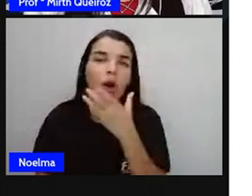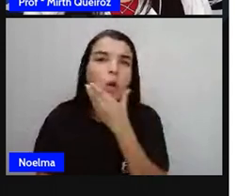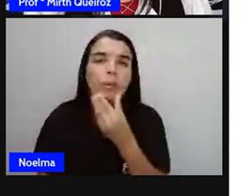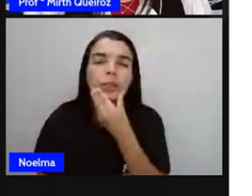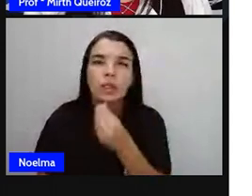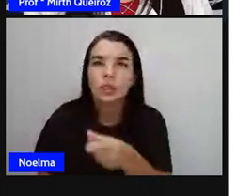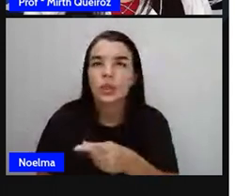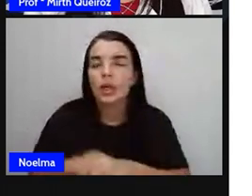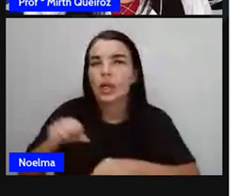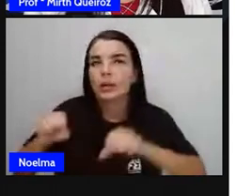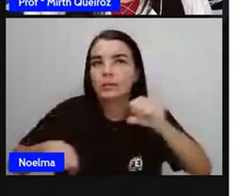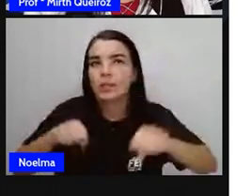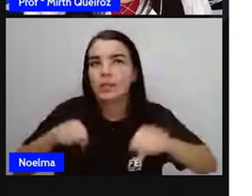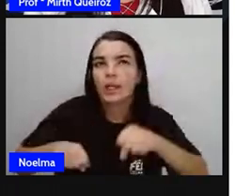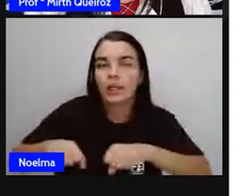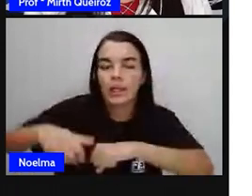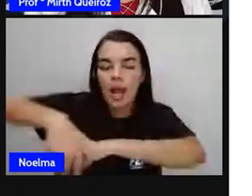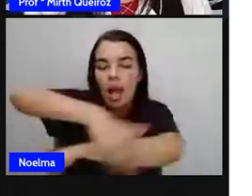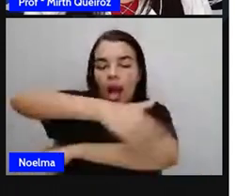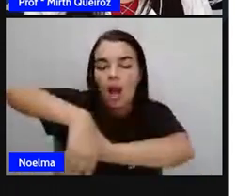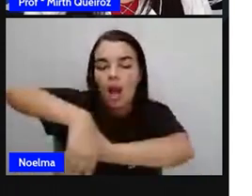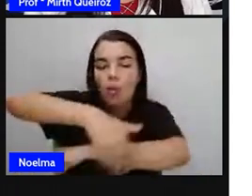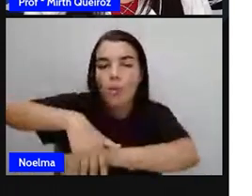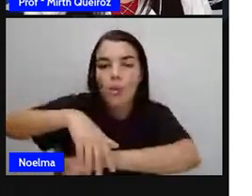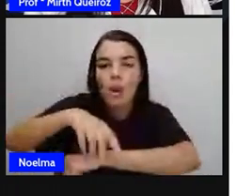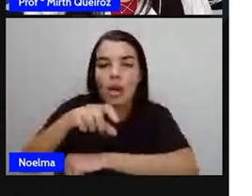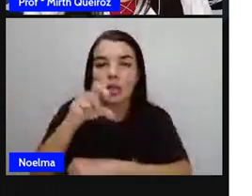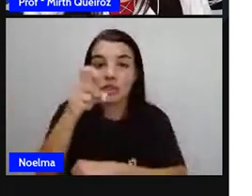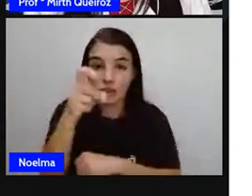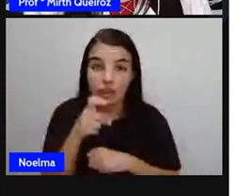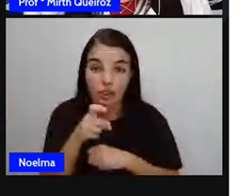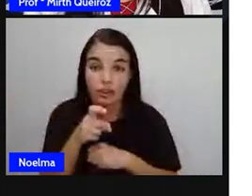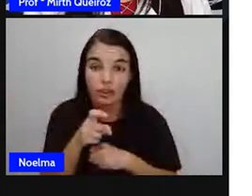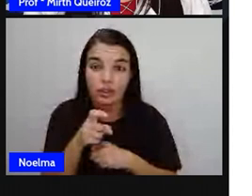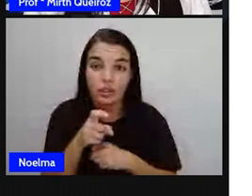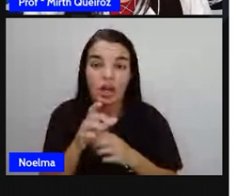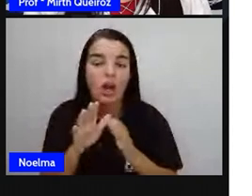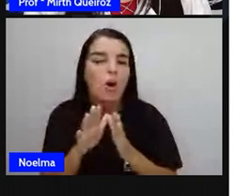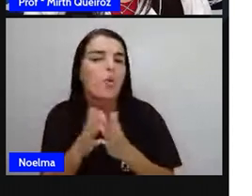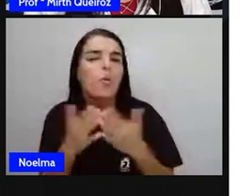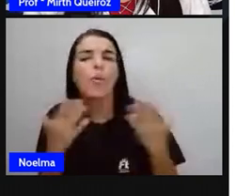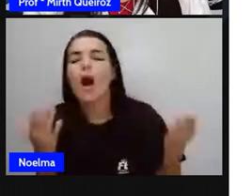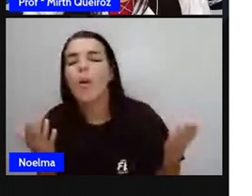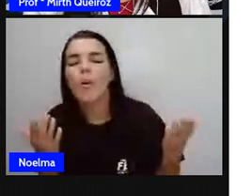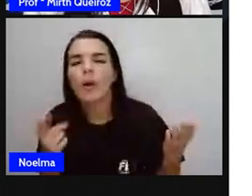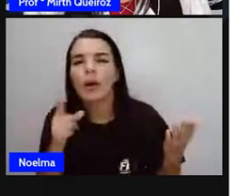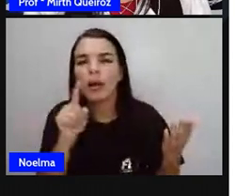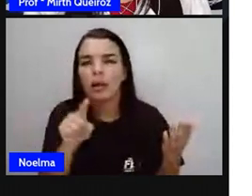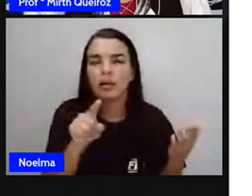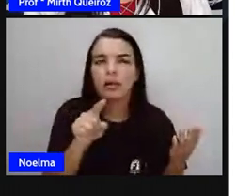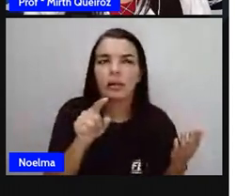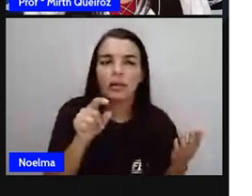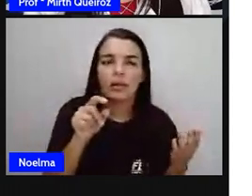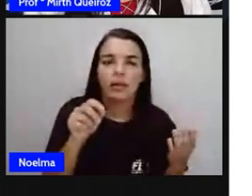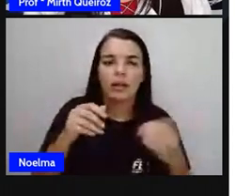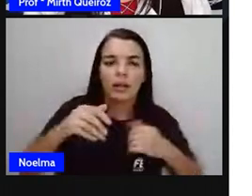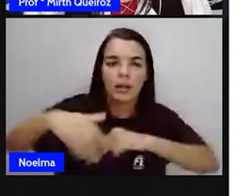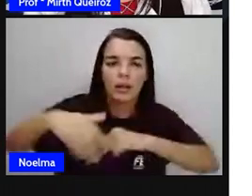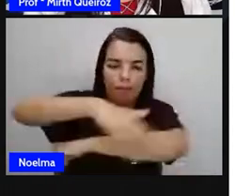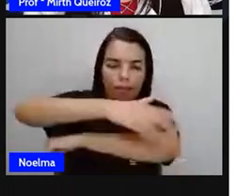Qual a sua posição em relação à rua Y? É perpendicular ou é paralela?